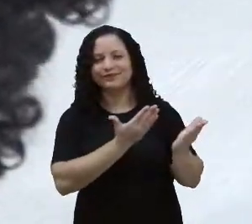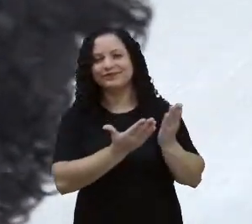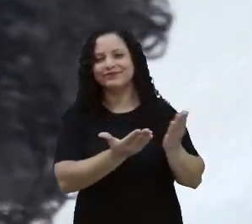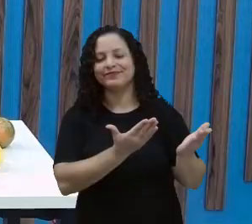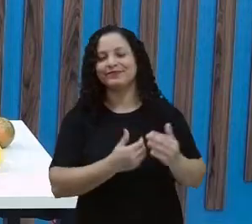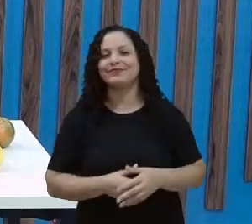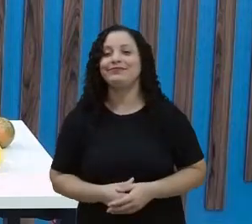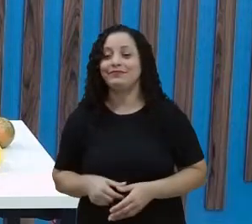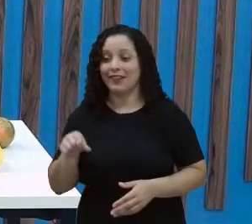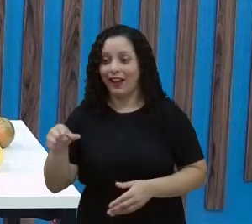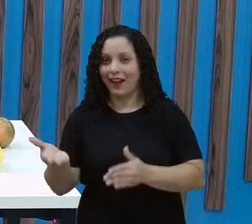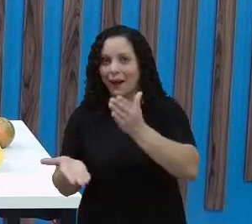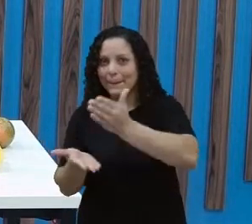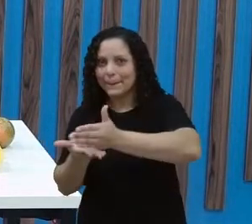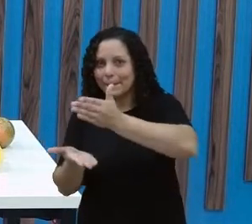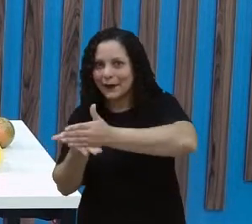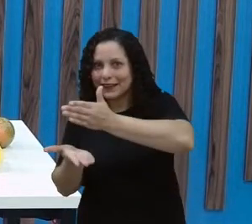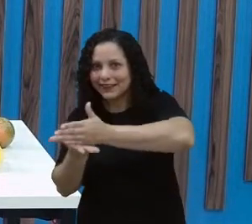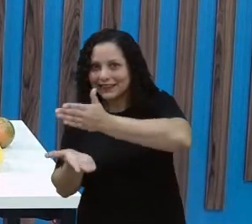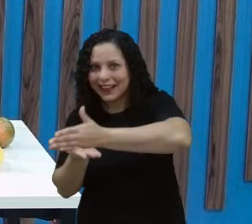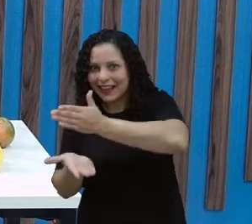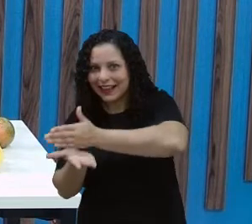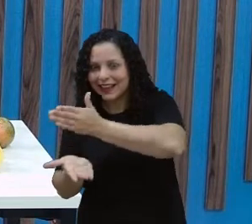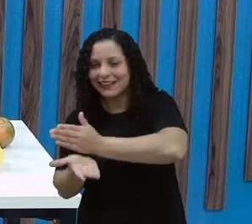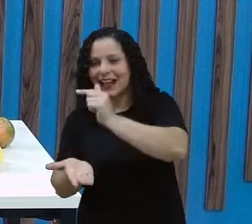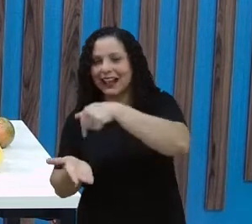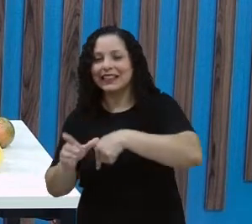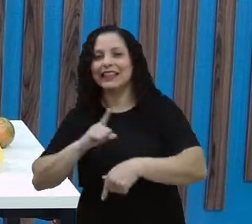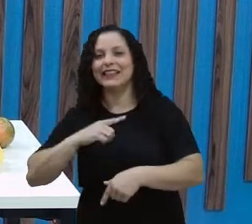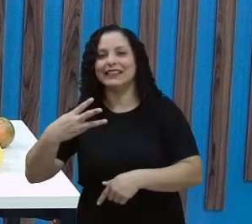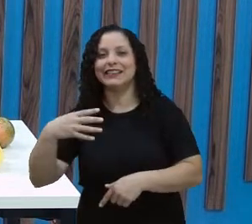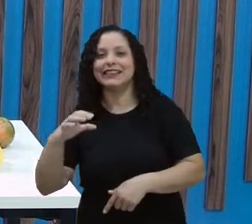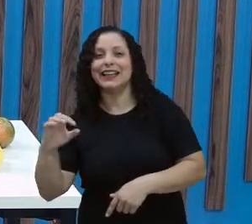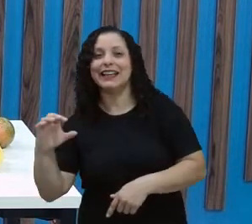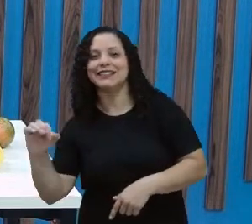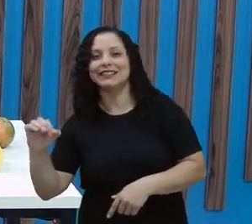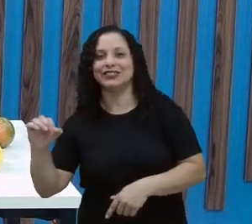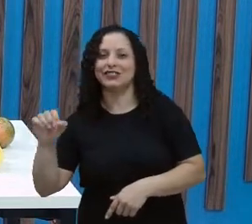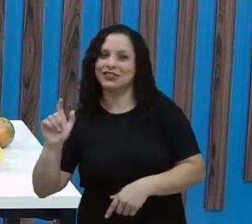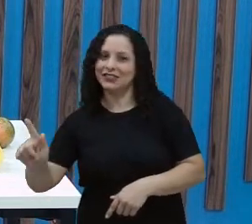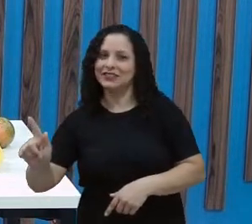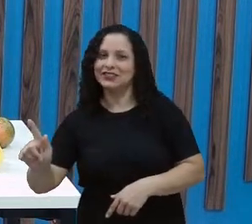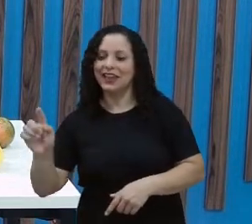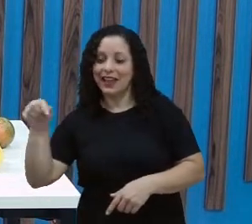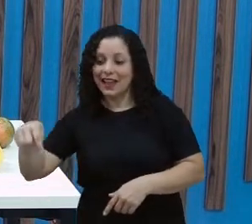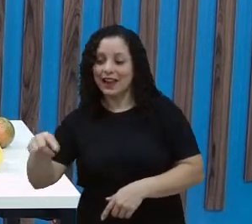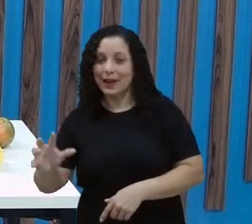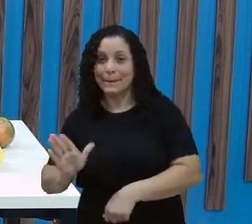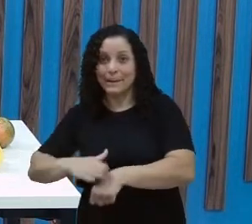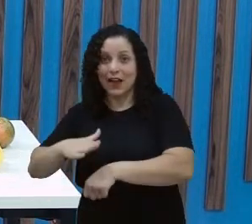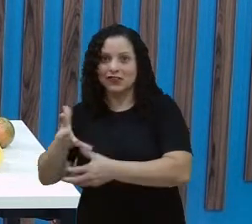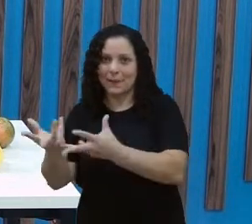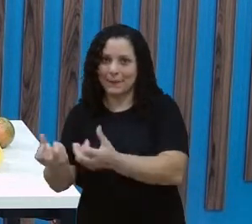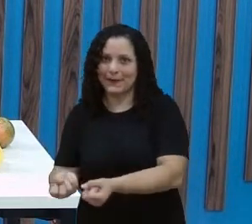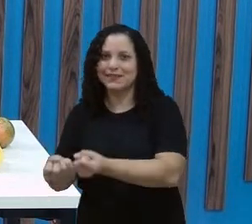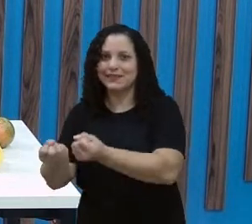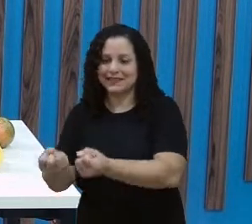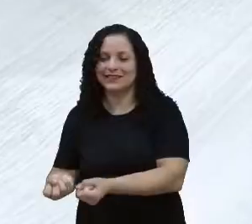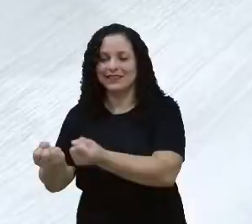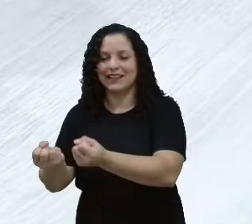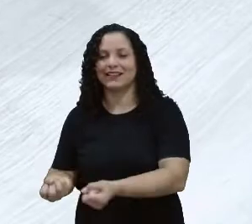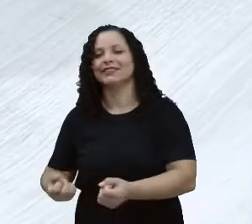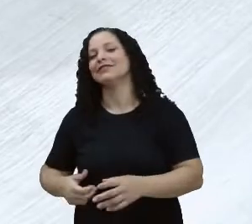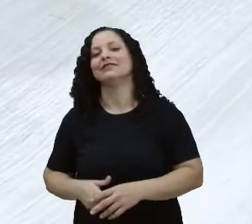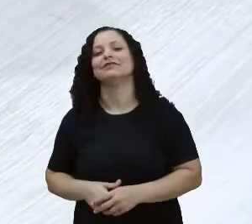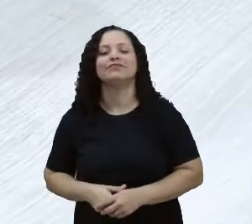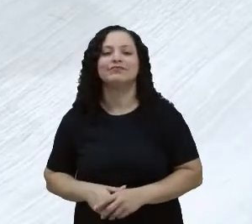As batatas passaram de 300 gramas. Então, as três batatas pesam mais que uma cenoura. Agora, se fosse